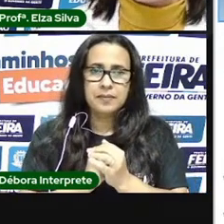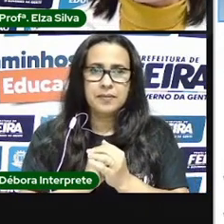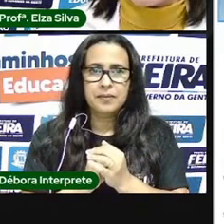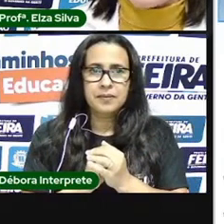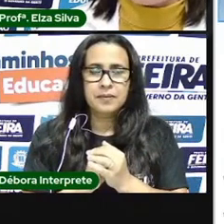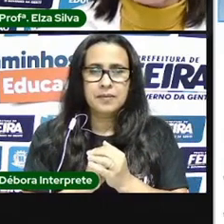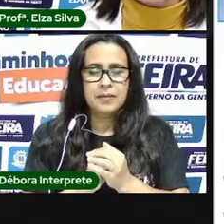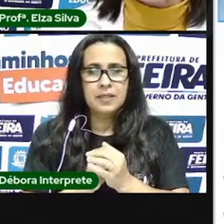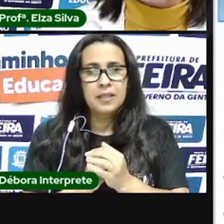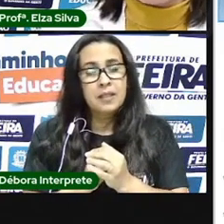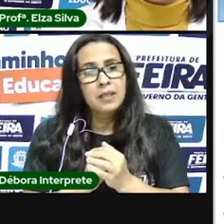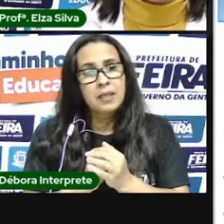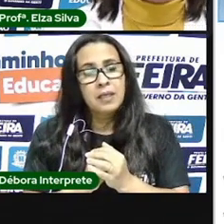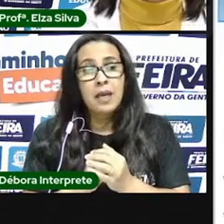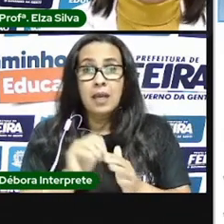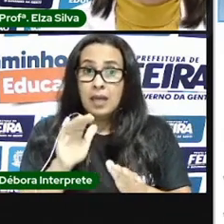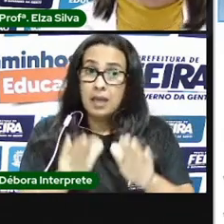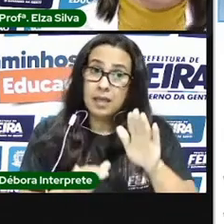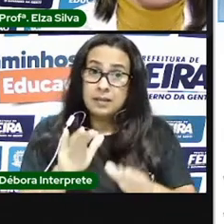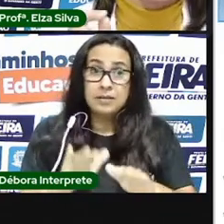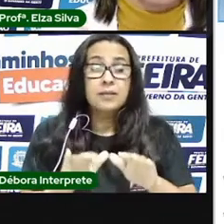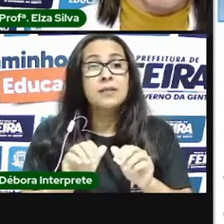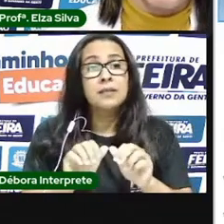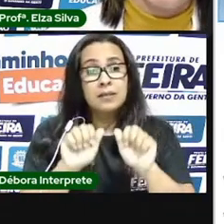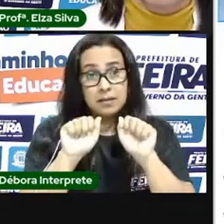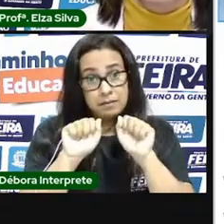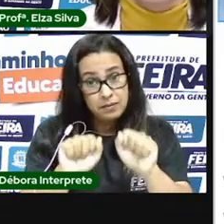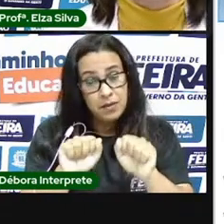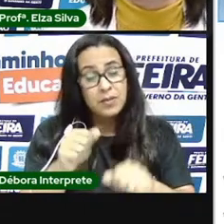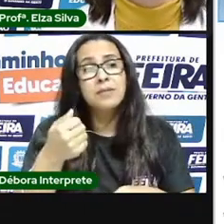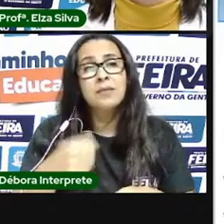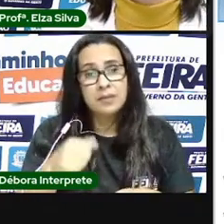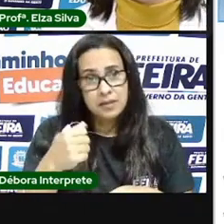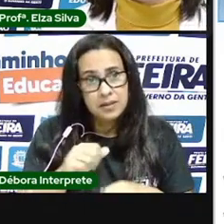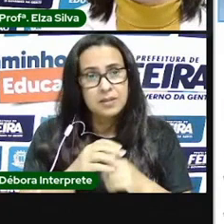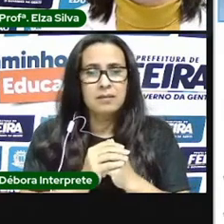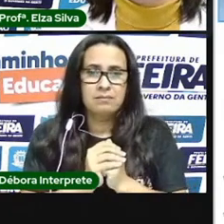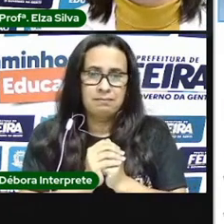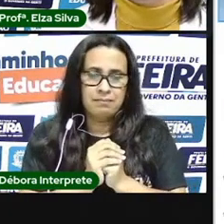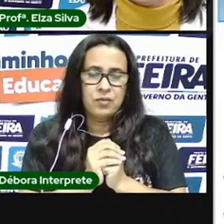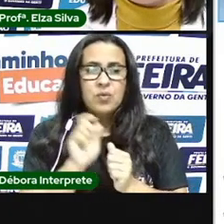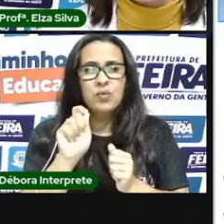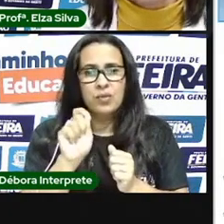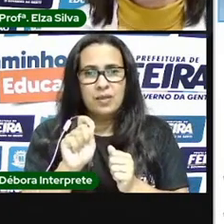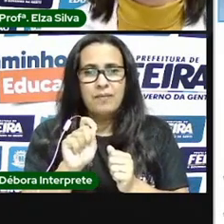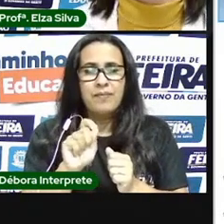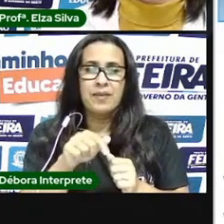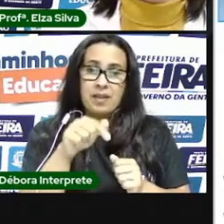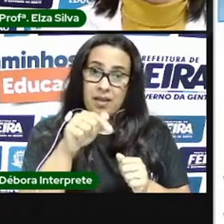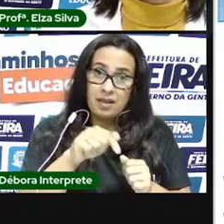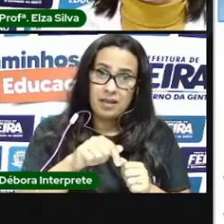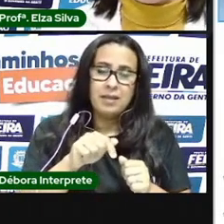for necessário, eu peço que você assista esta aula mais de uma vez. É como a